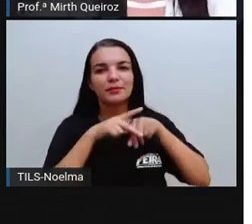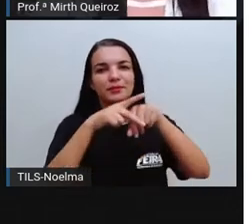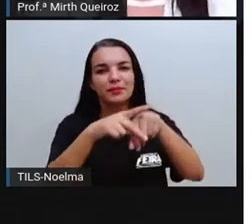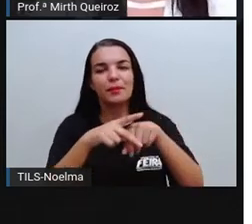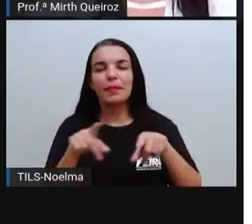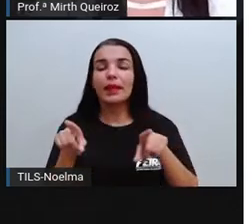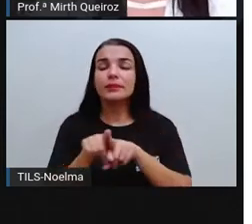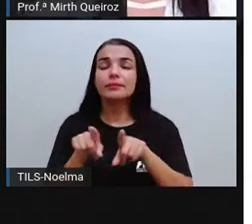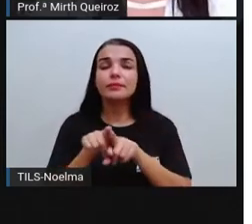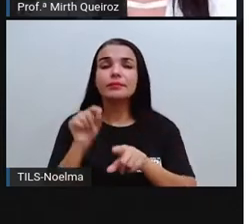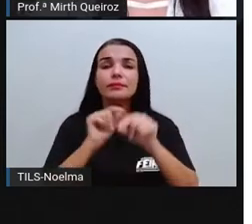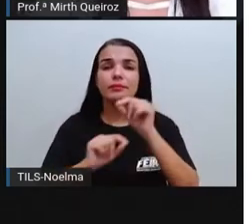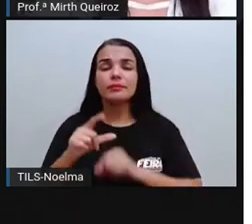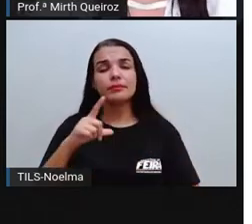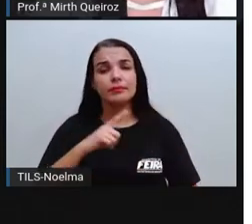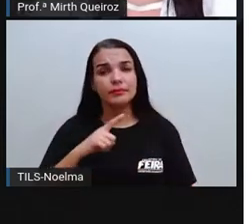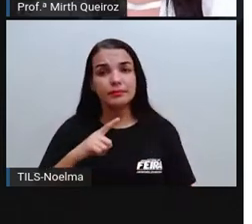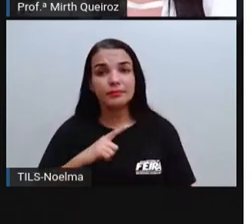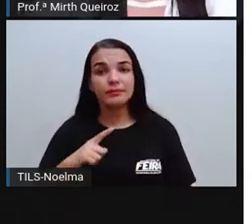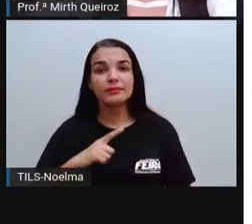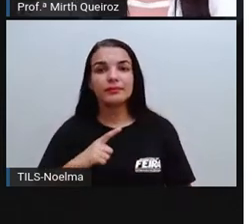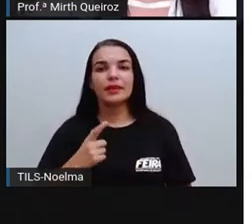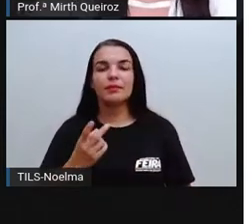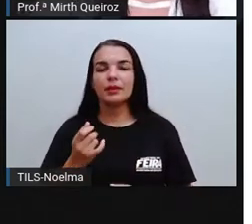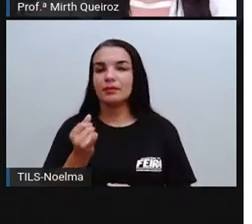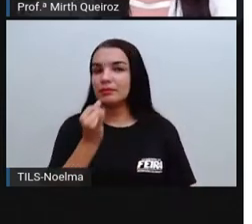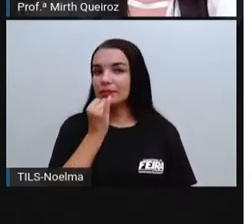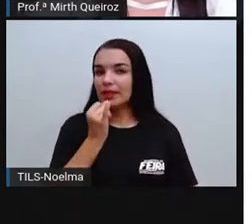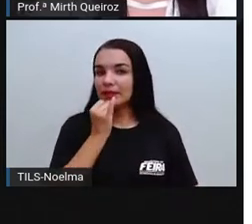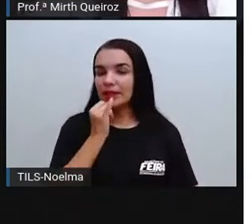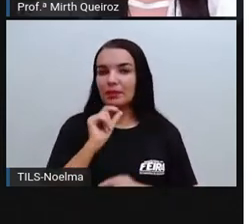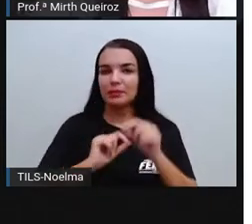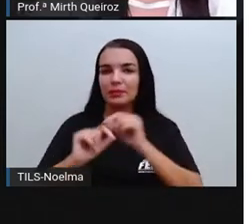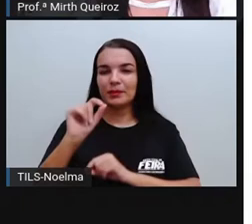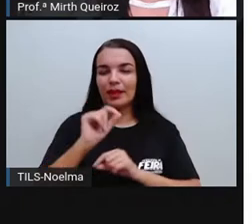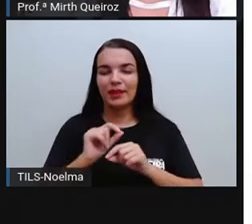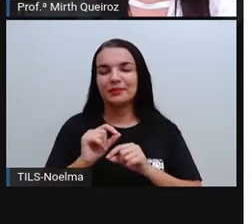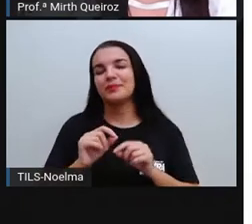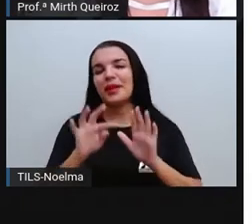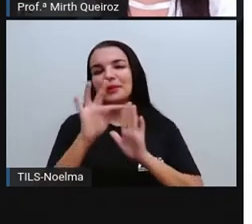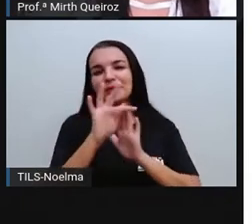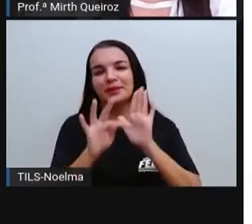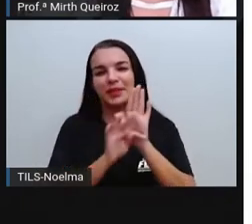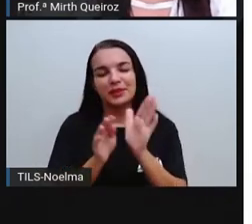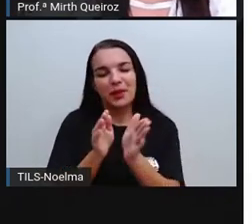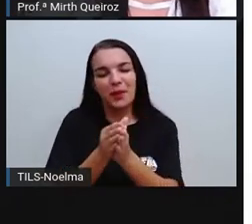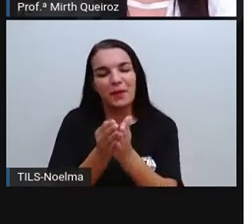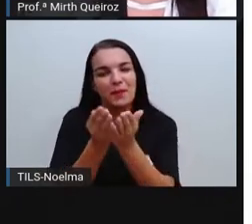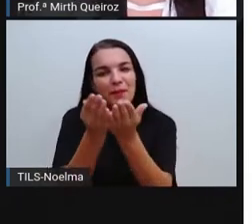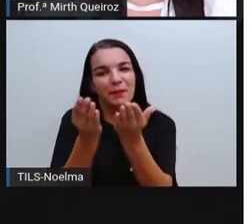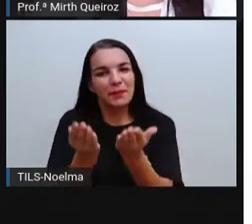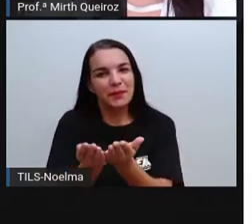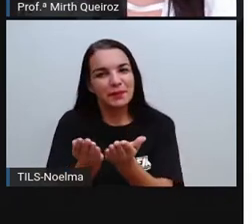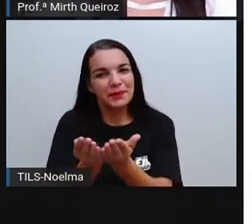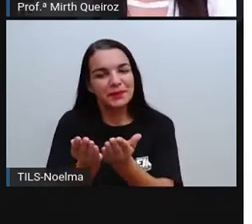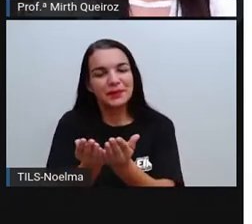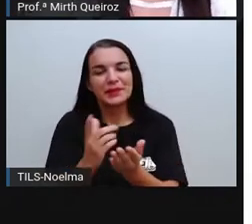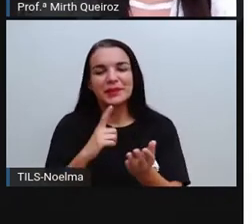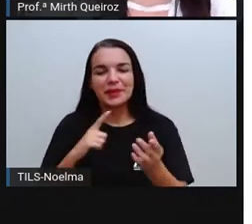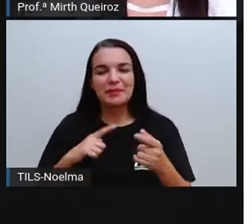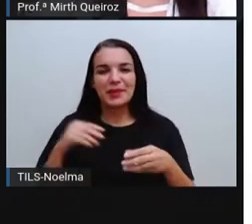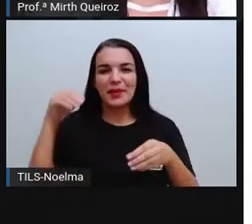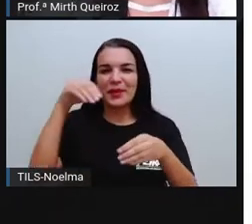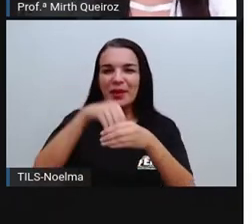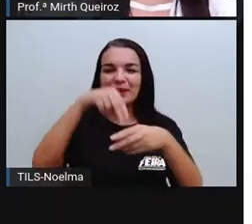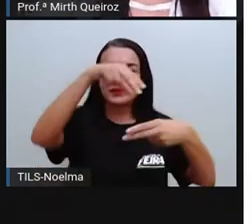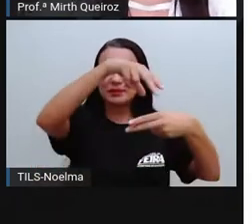E nós temos também aí, como exemplo, né? Um texto bíblico que foi colocado aí em cordel,